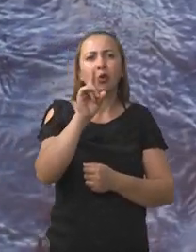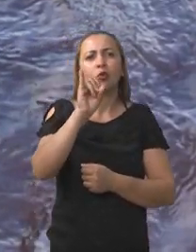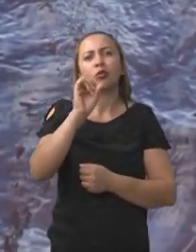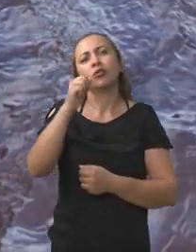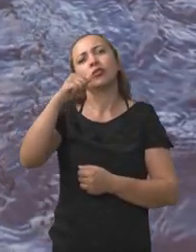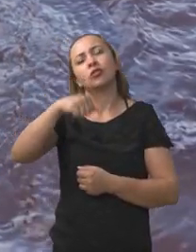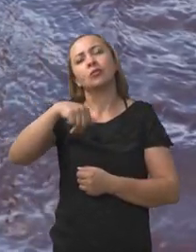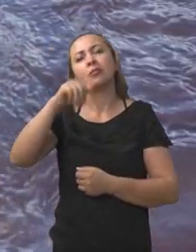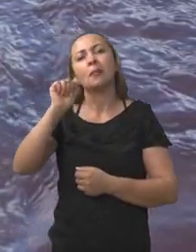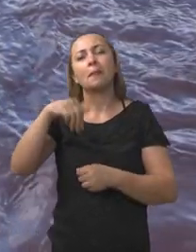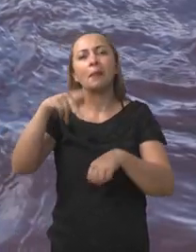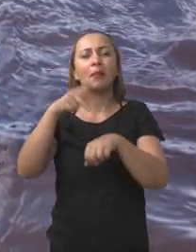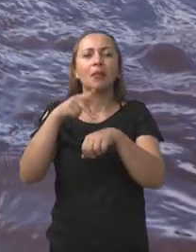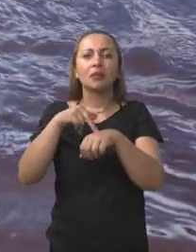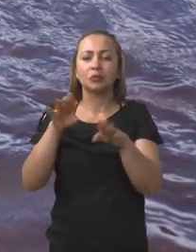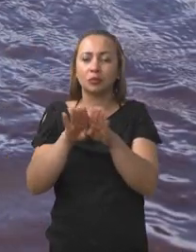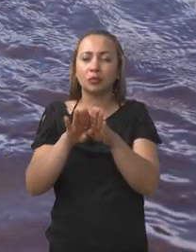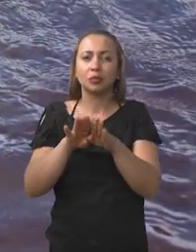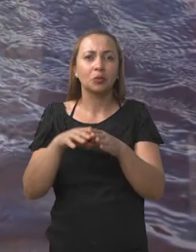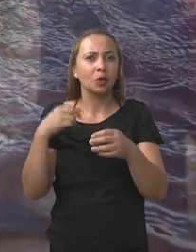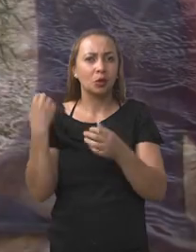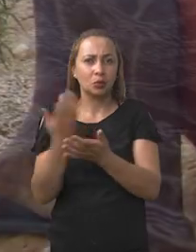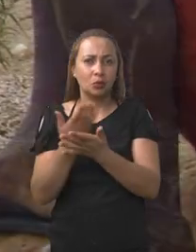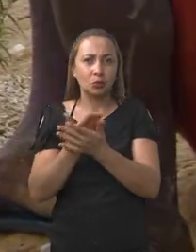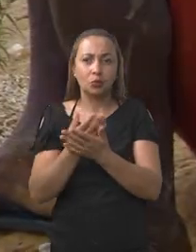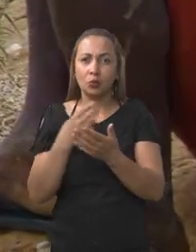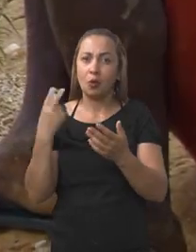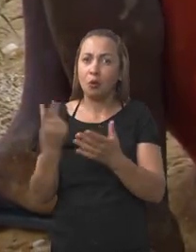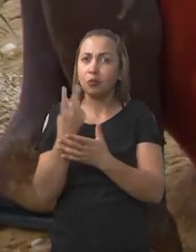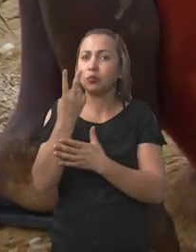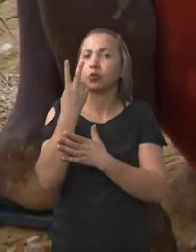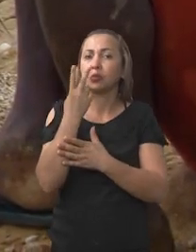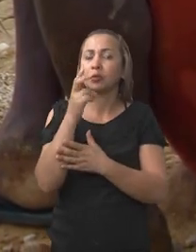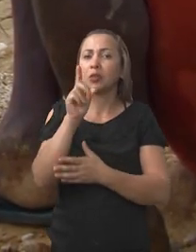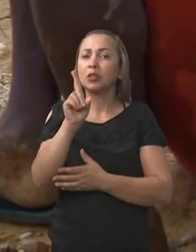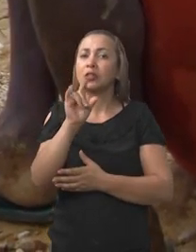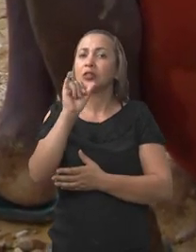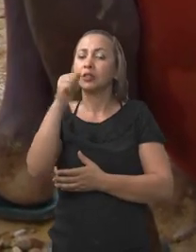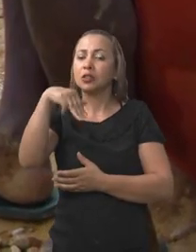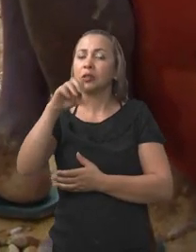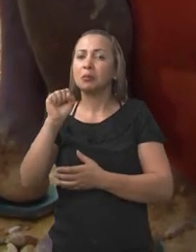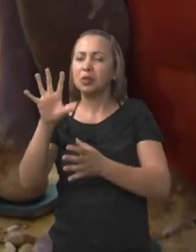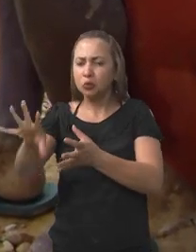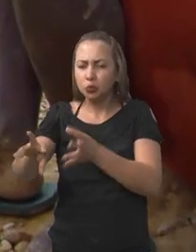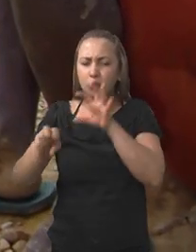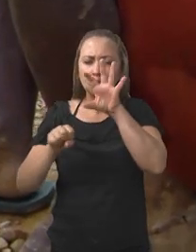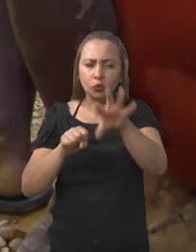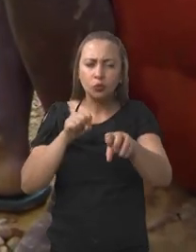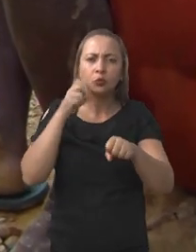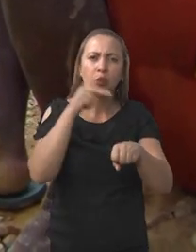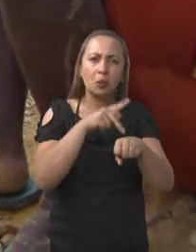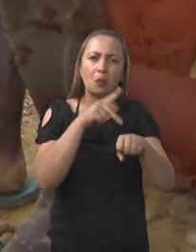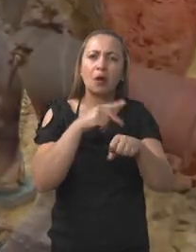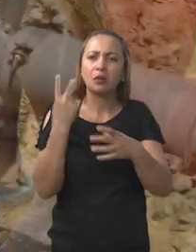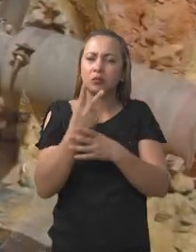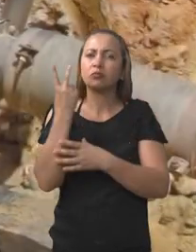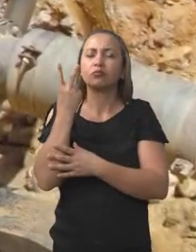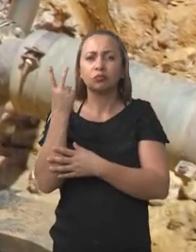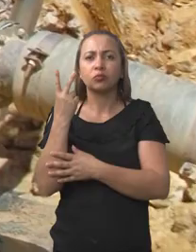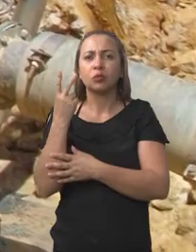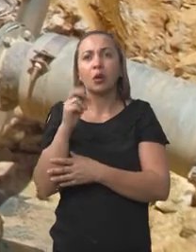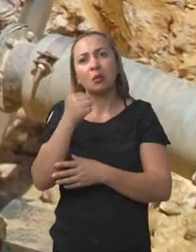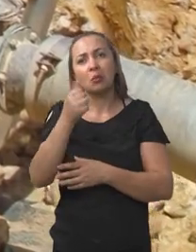E em outros estudos mineralógicos também é dito que o volume de diamantes extraído entre 1850 e